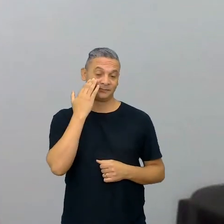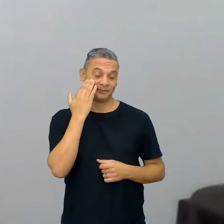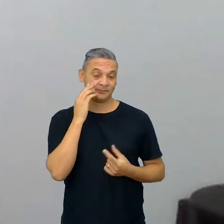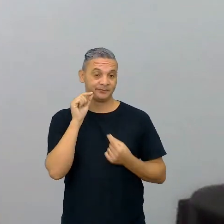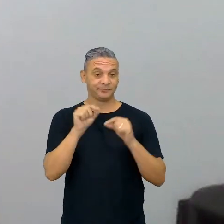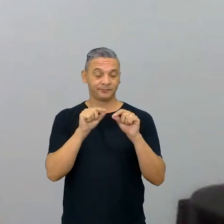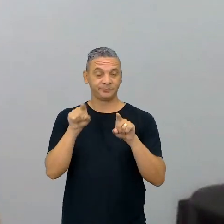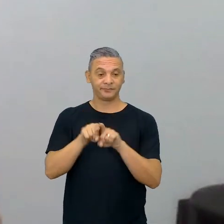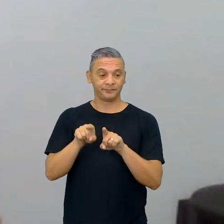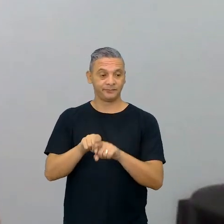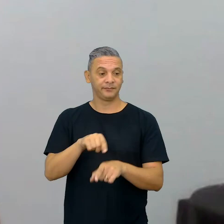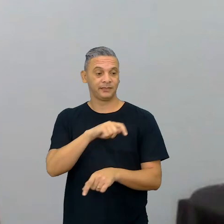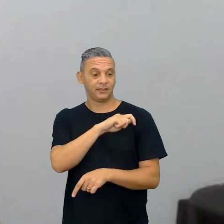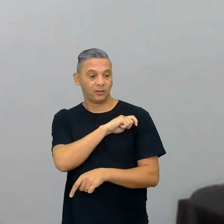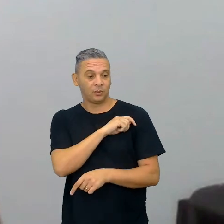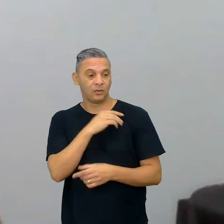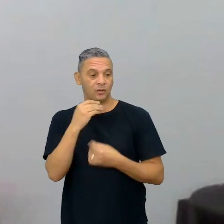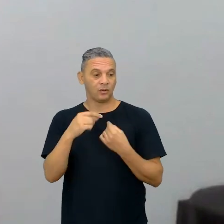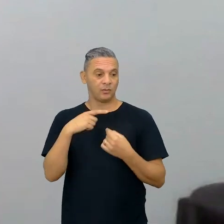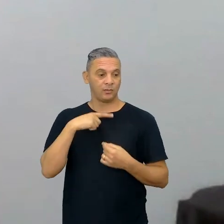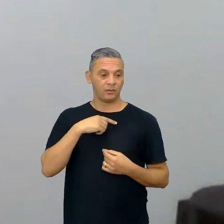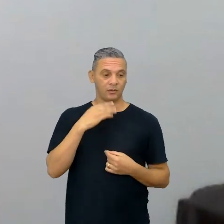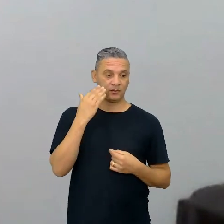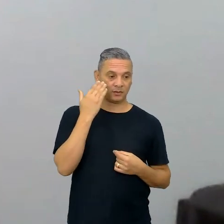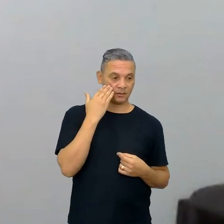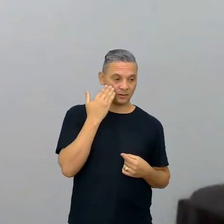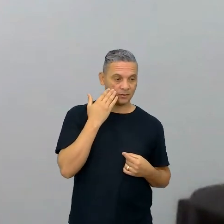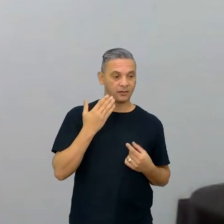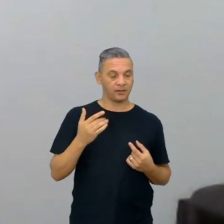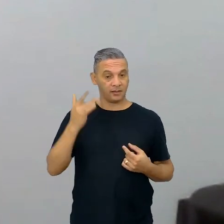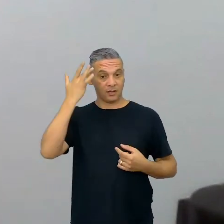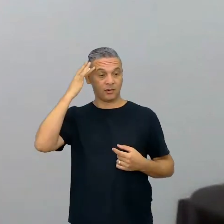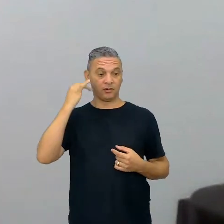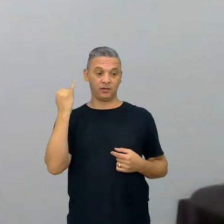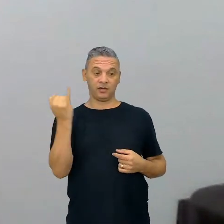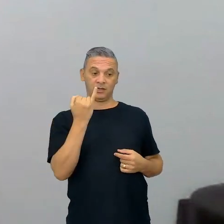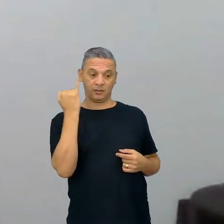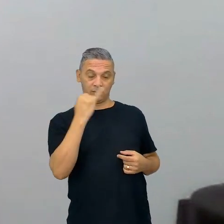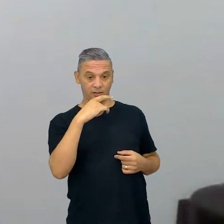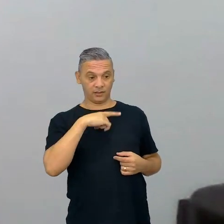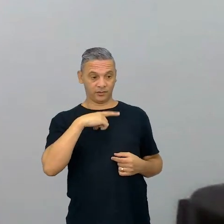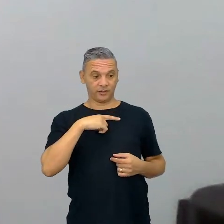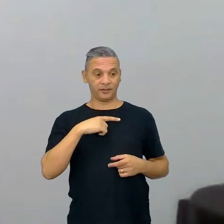estudantes, tem algumas coisas que eu acho importantes, primeiro,